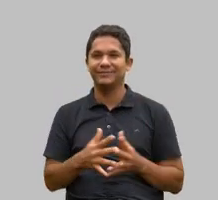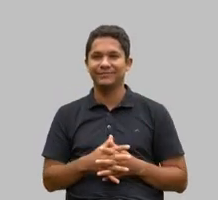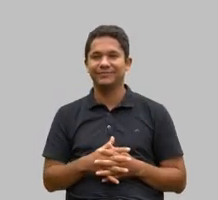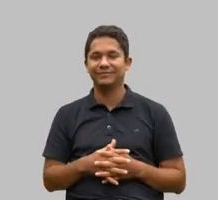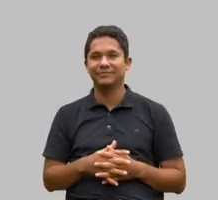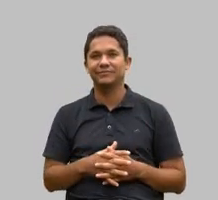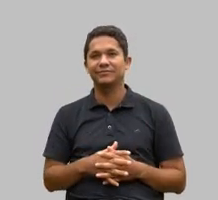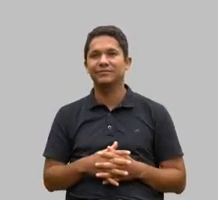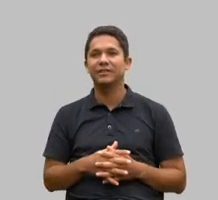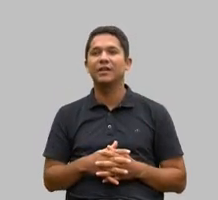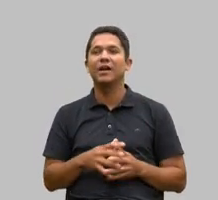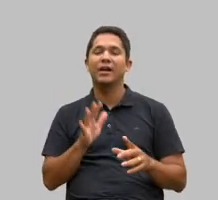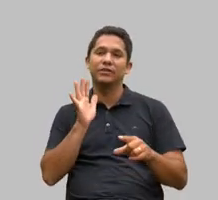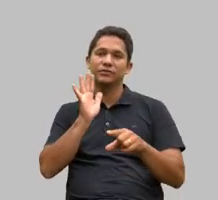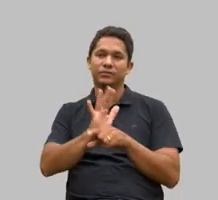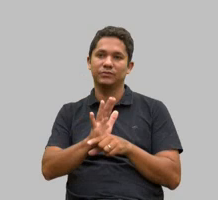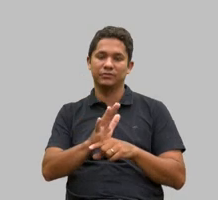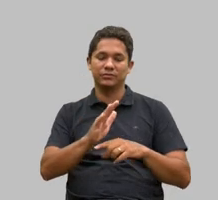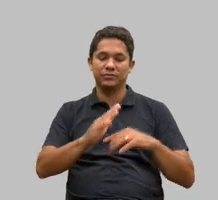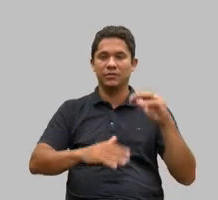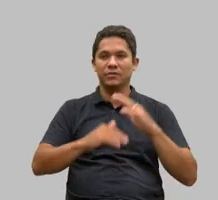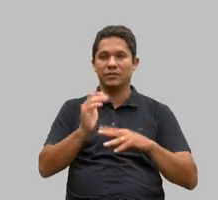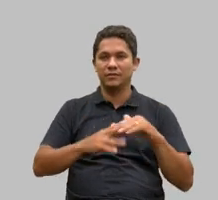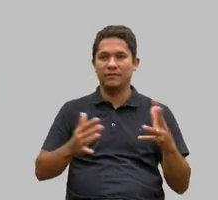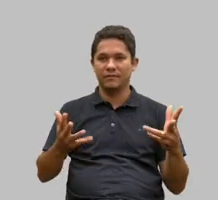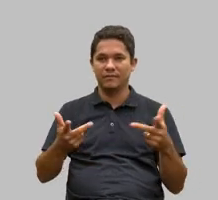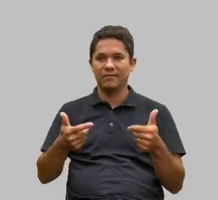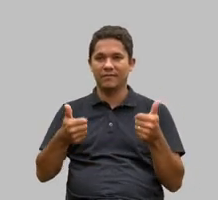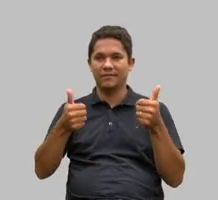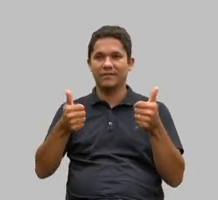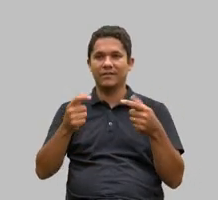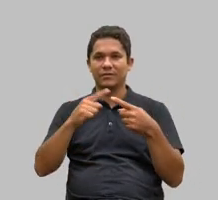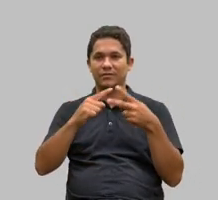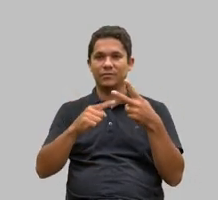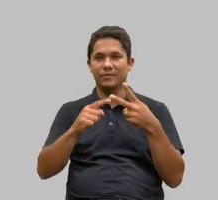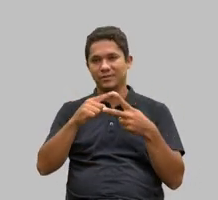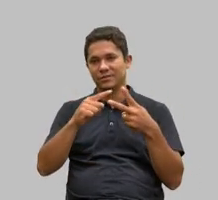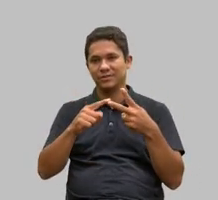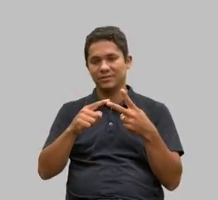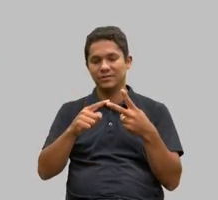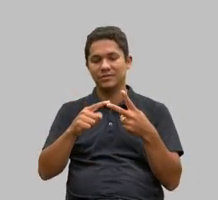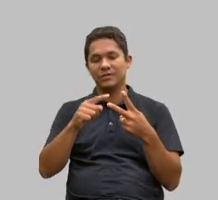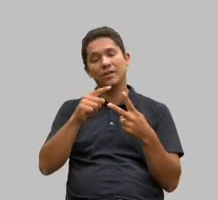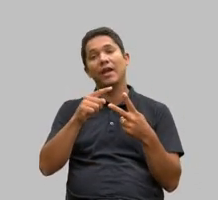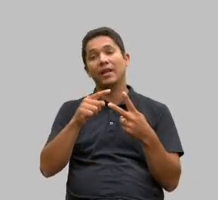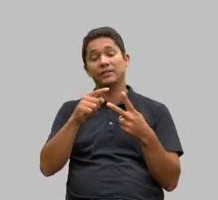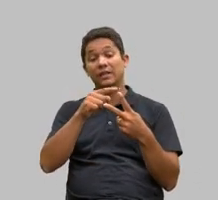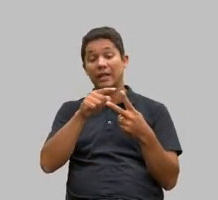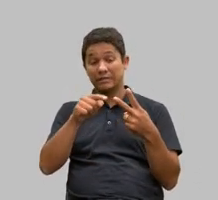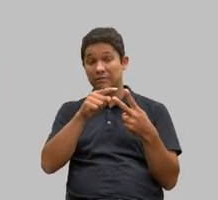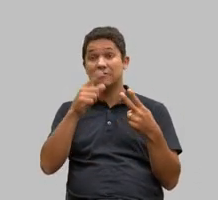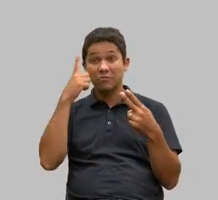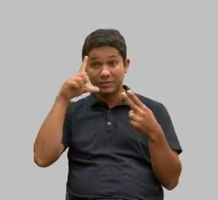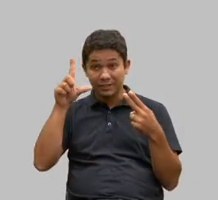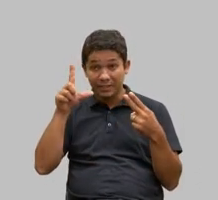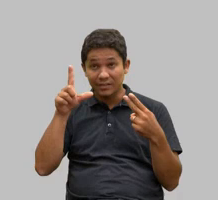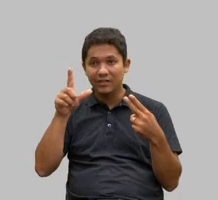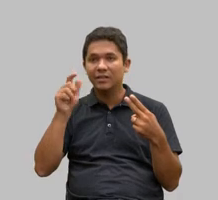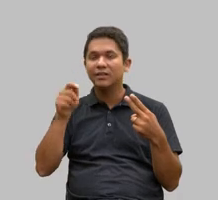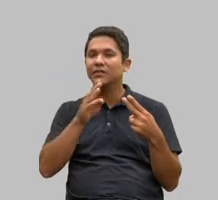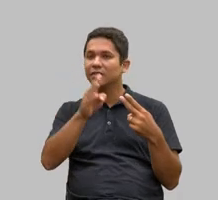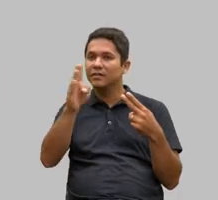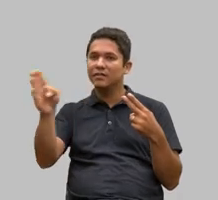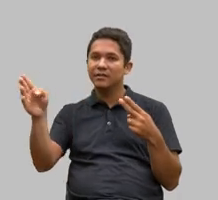etapas para a execução dos trabalhos em cada uma das cidades de Minas Gerais a fim de que as pessoas possam ter o conhecimento